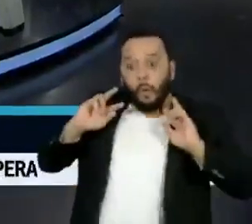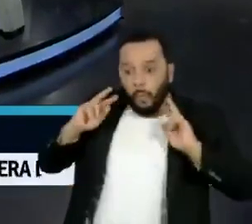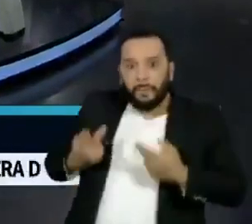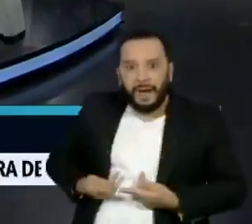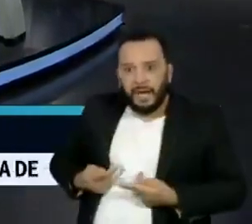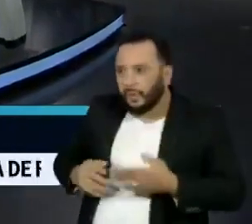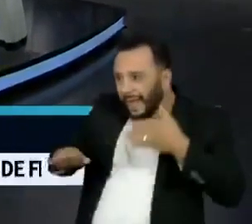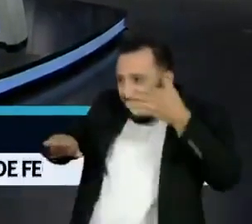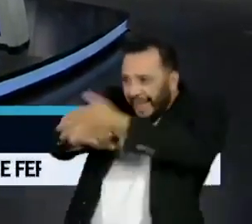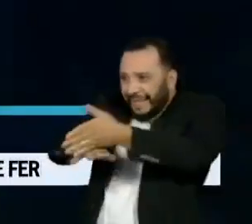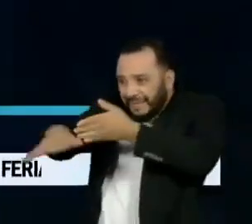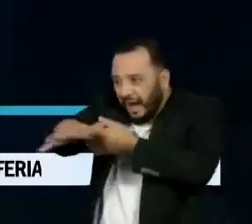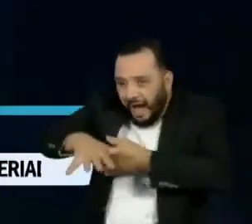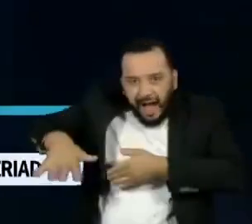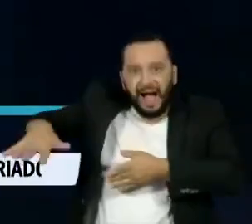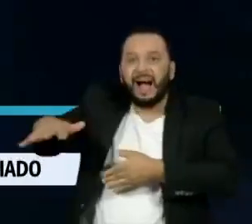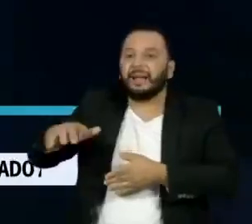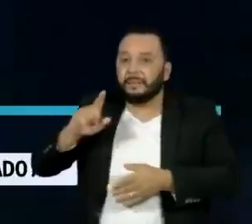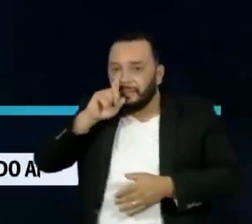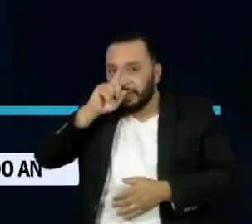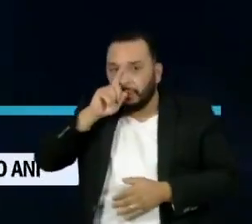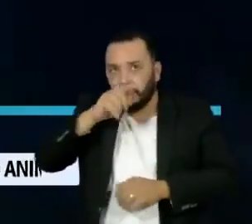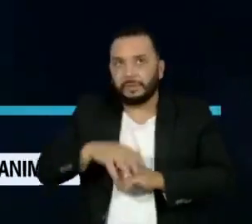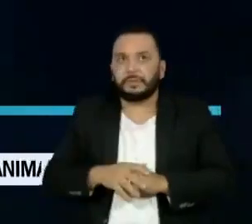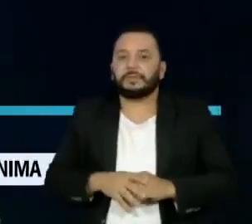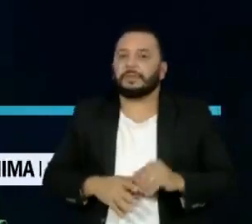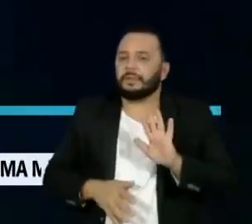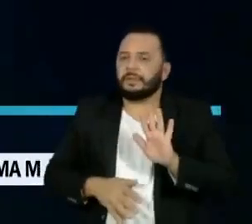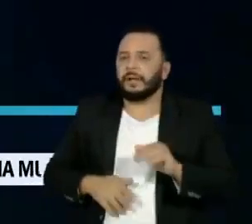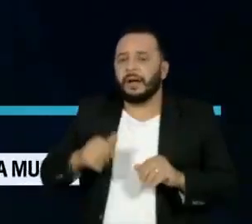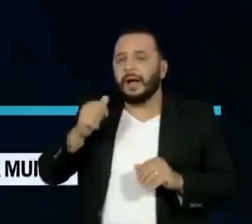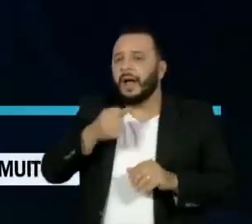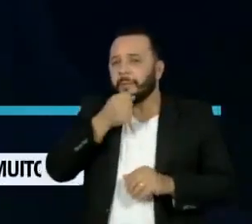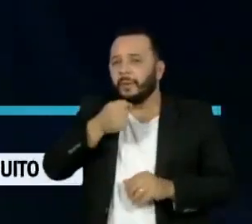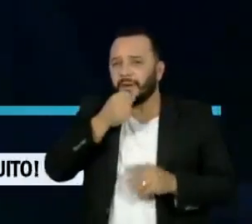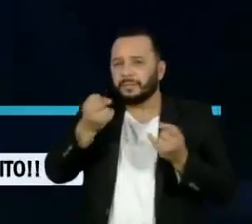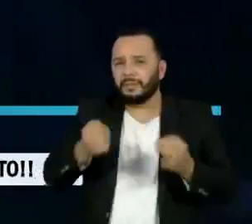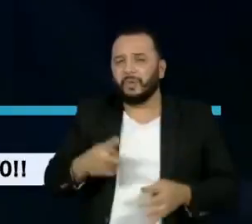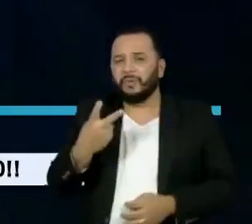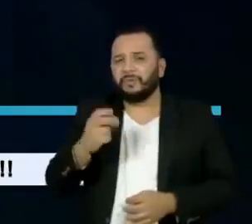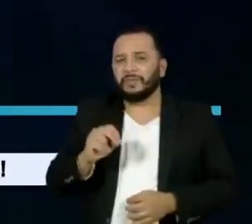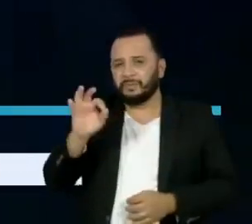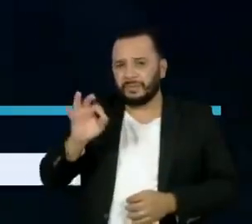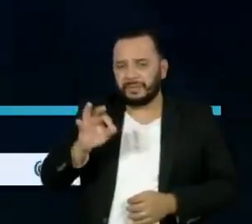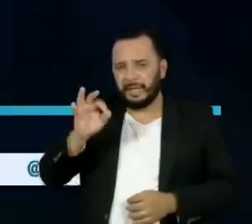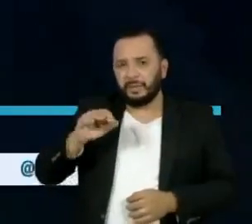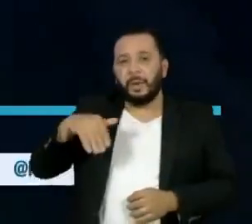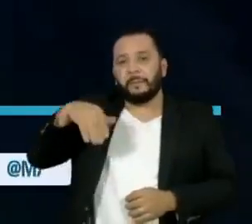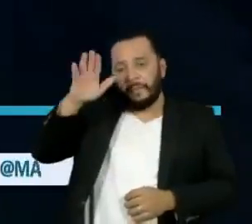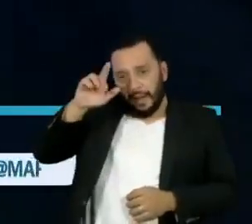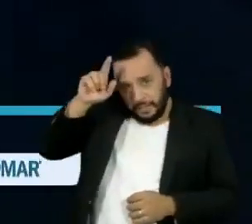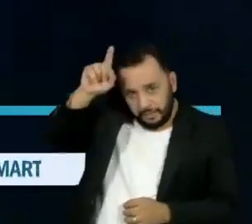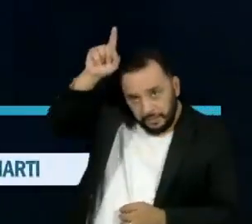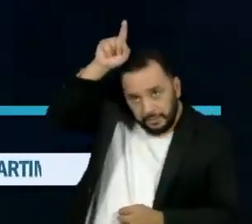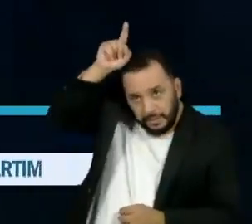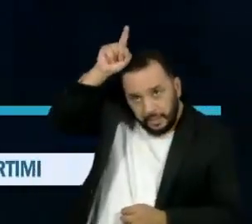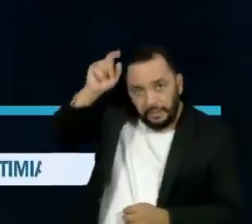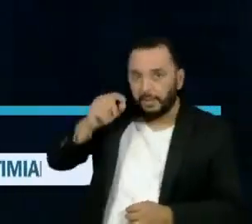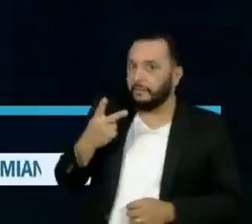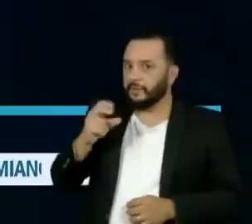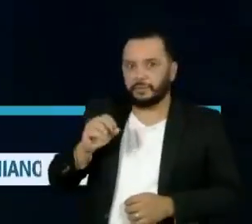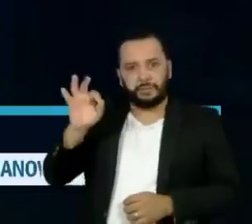Só uma correção, a nossa repórter falou que tinha 20% a mais de calor na Sibéria e, na verdade, 20 graus a